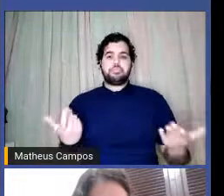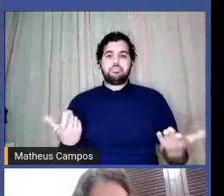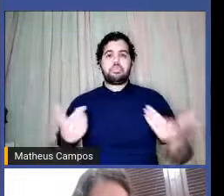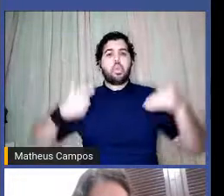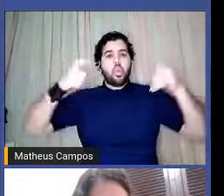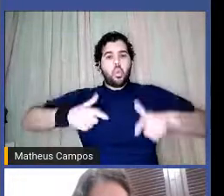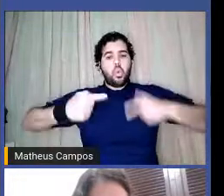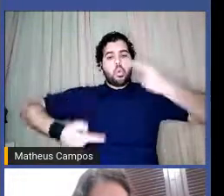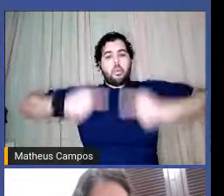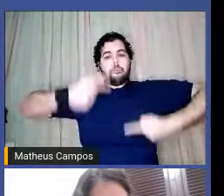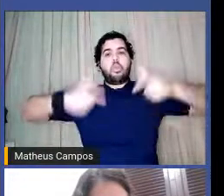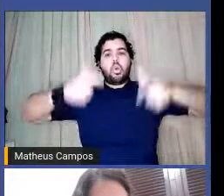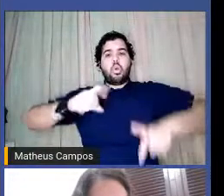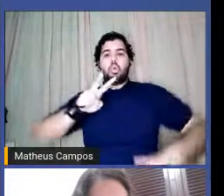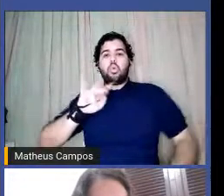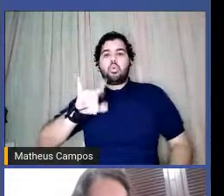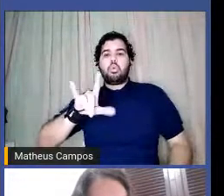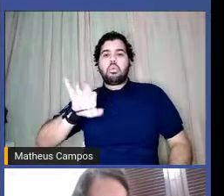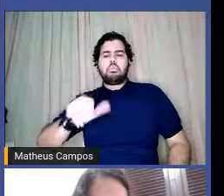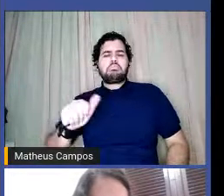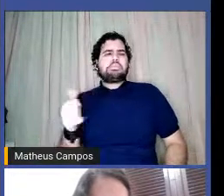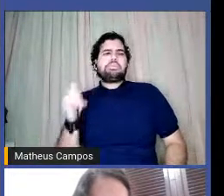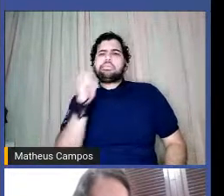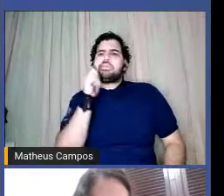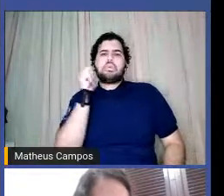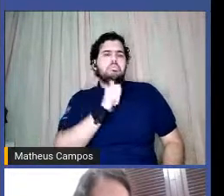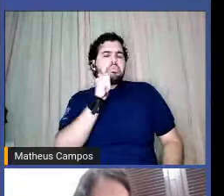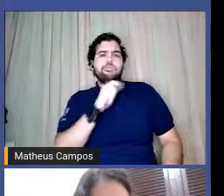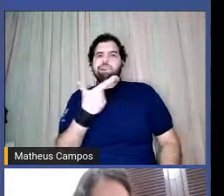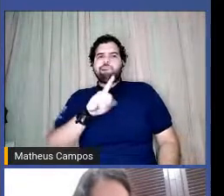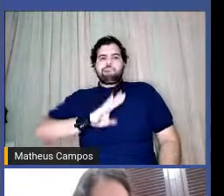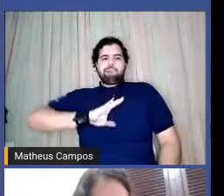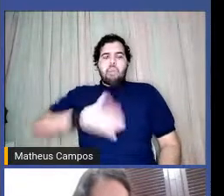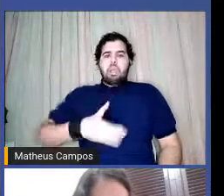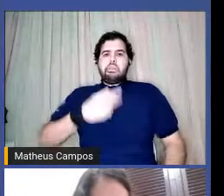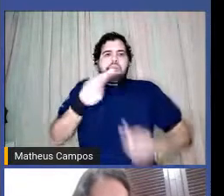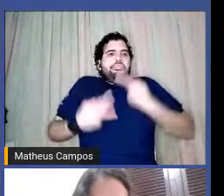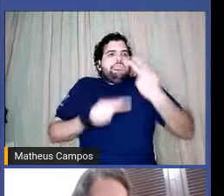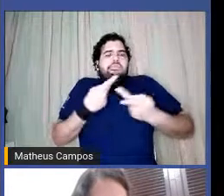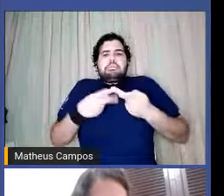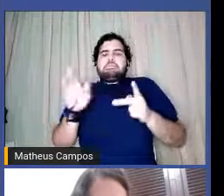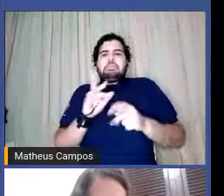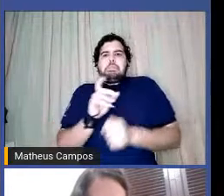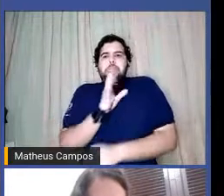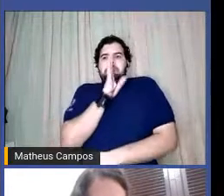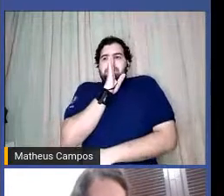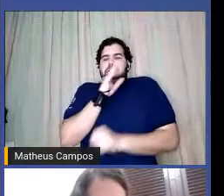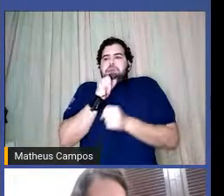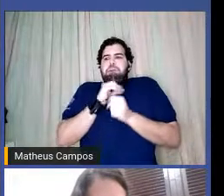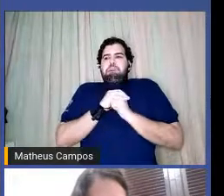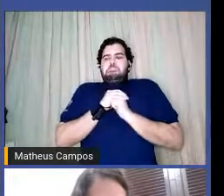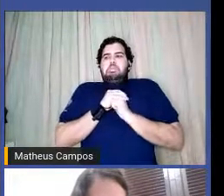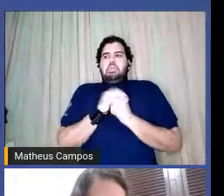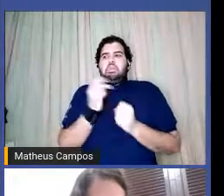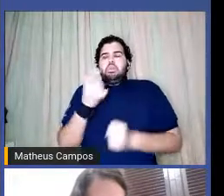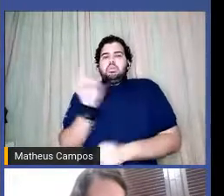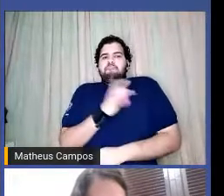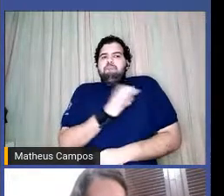batalha do Violeta, as meninas nem tinham nem a coragem de falar, já com medo do julgamento.